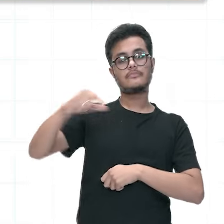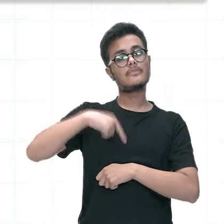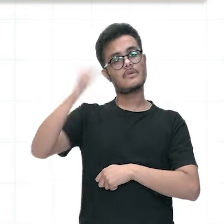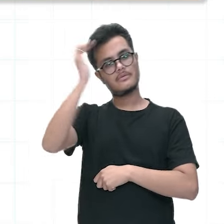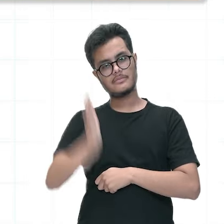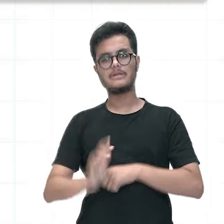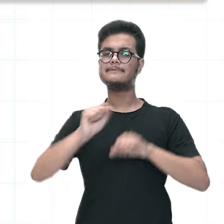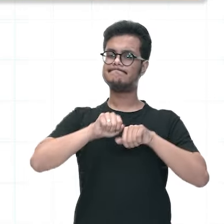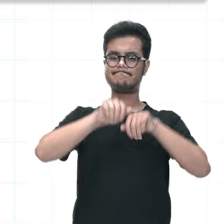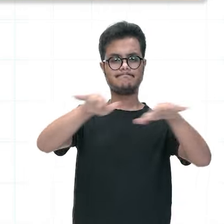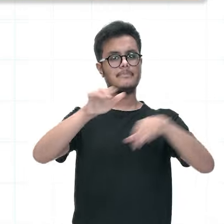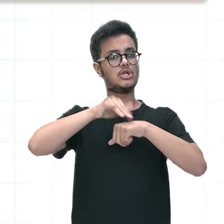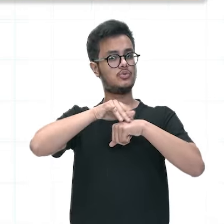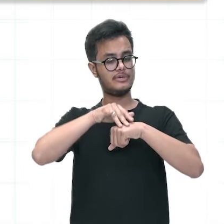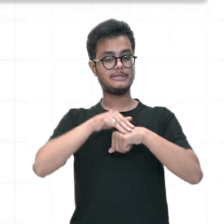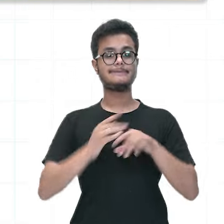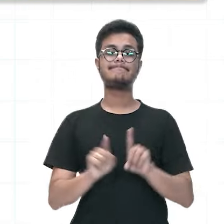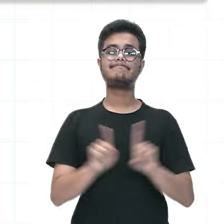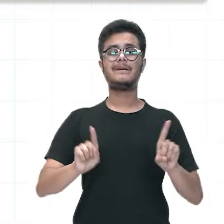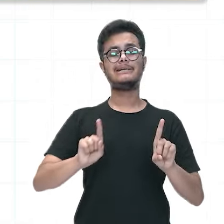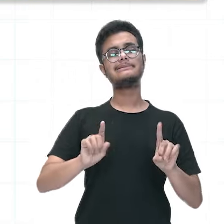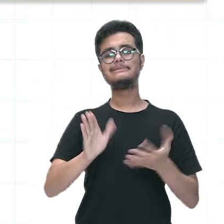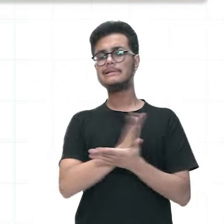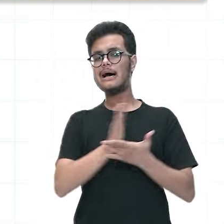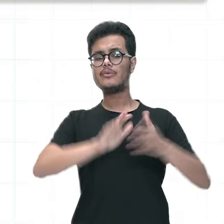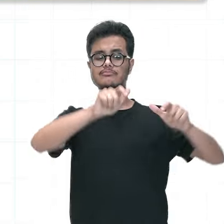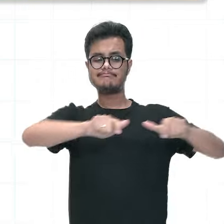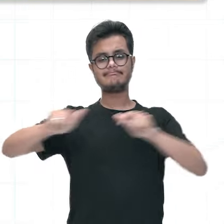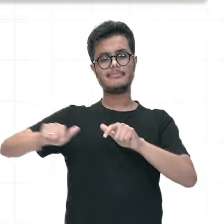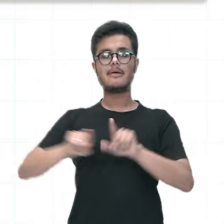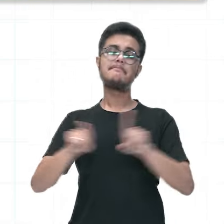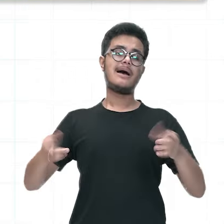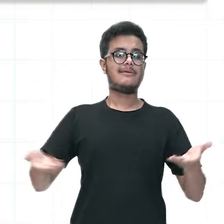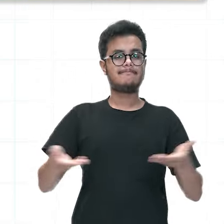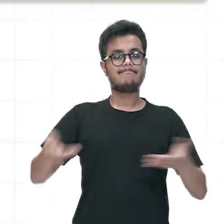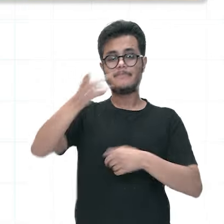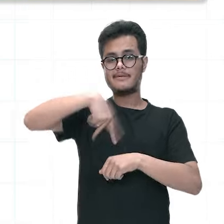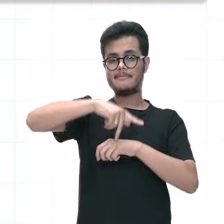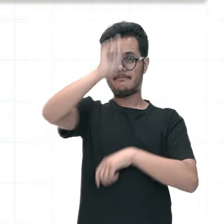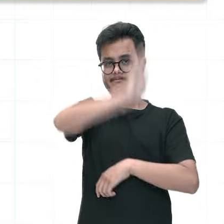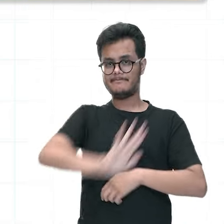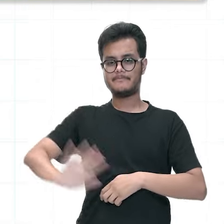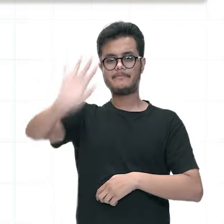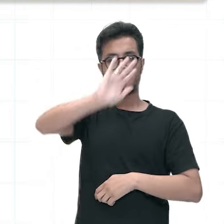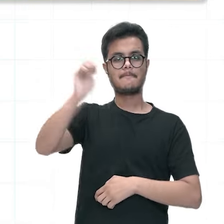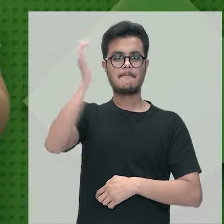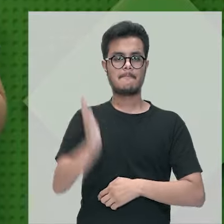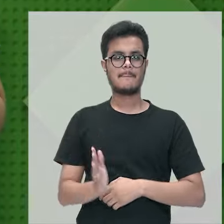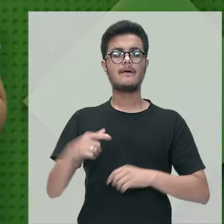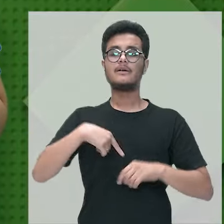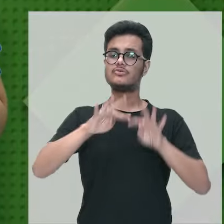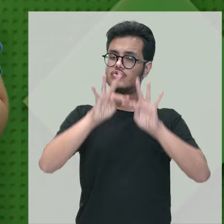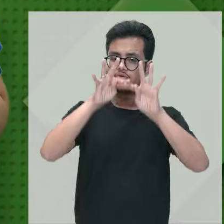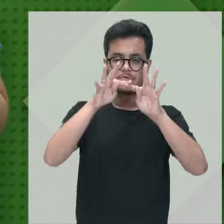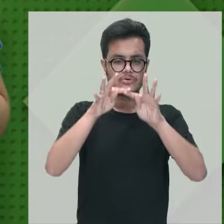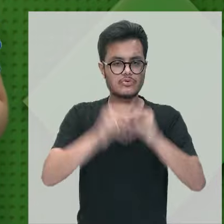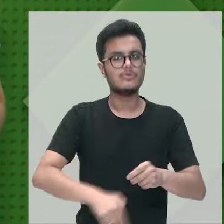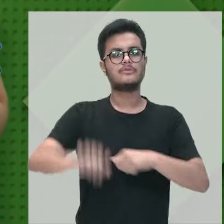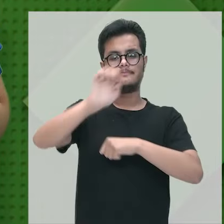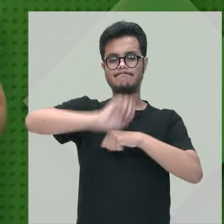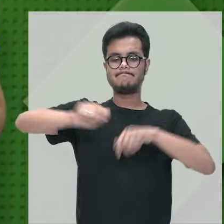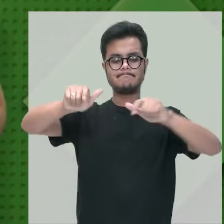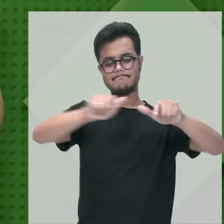doença. Então, anteriormente, só era aí alguns locais, mas atualmente a gente percebe que em todos os